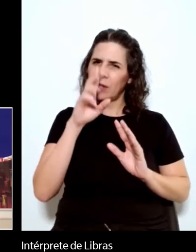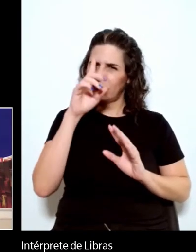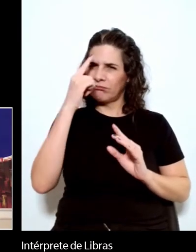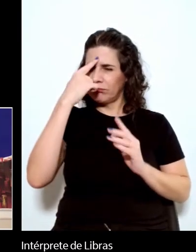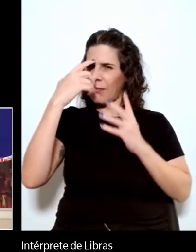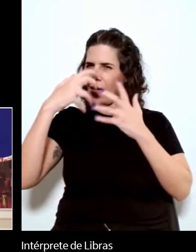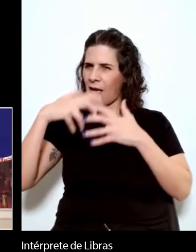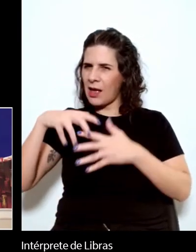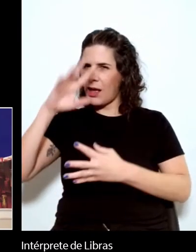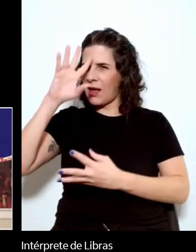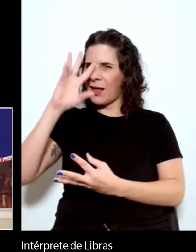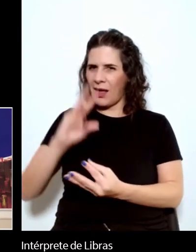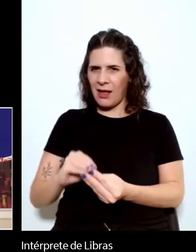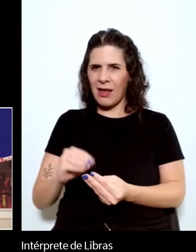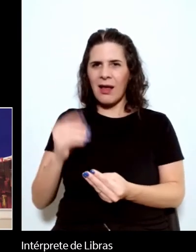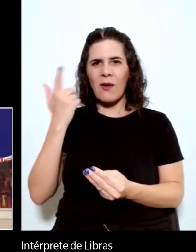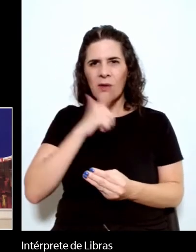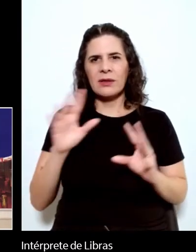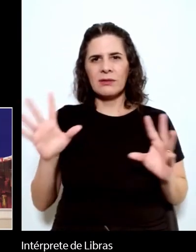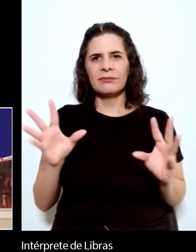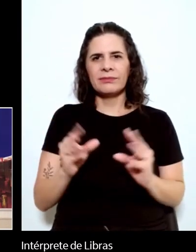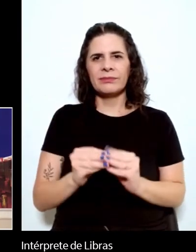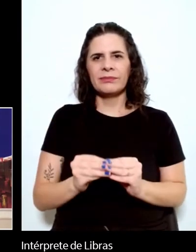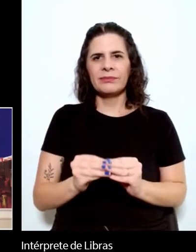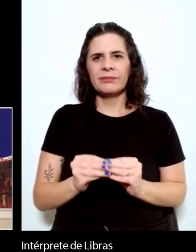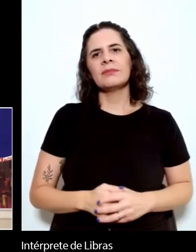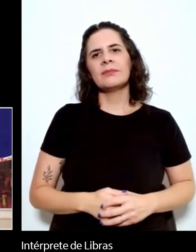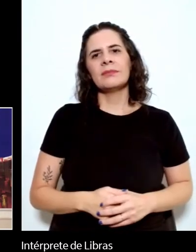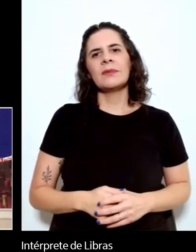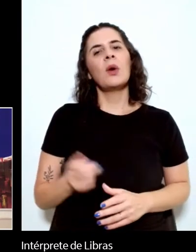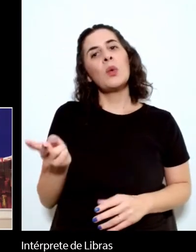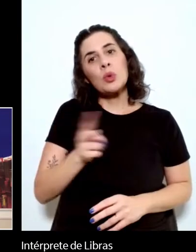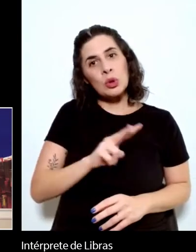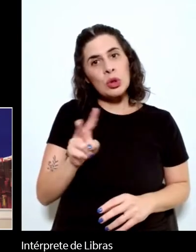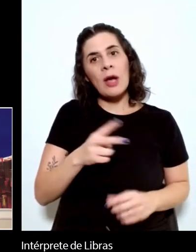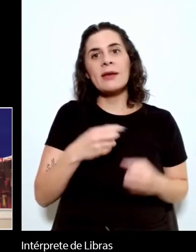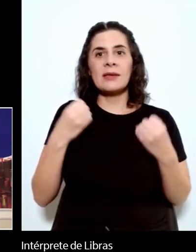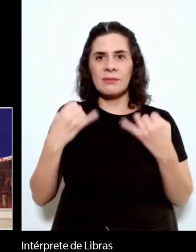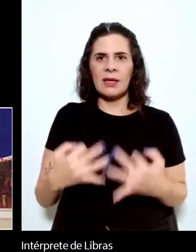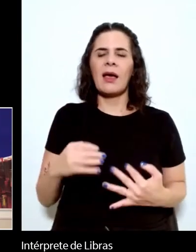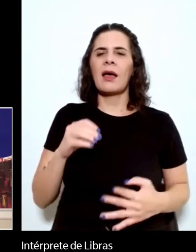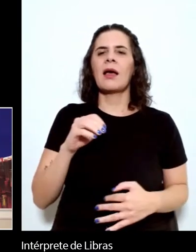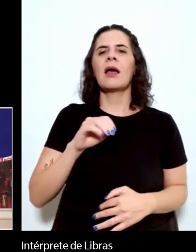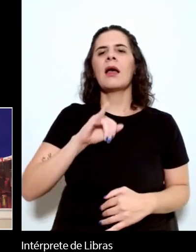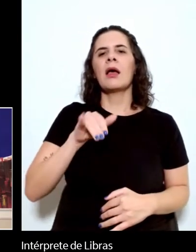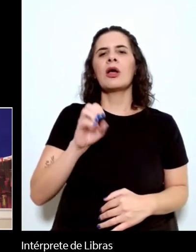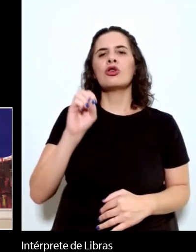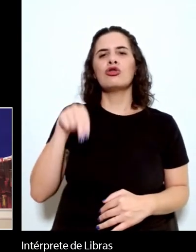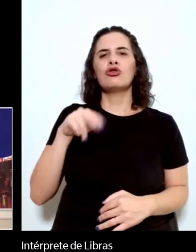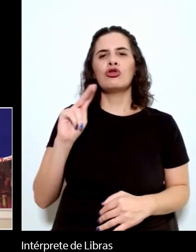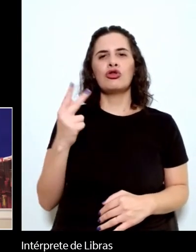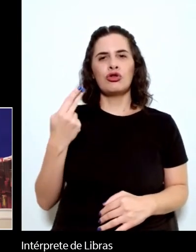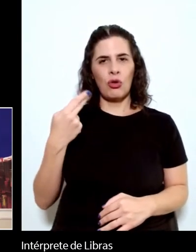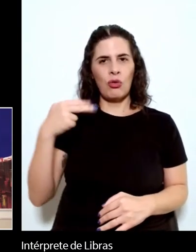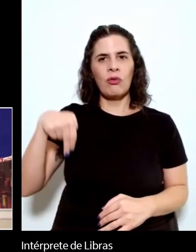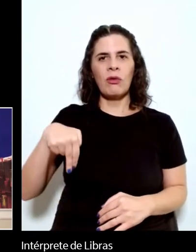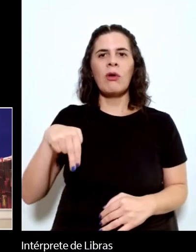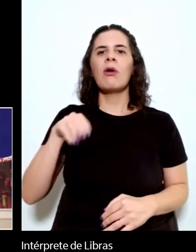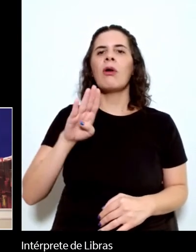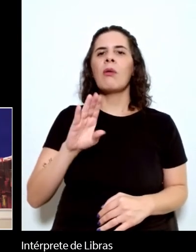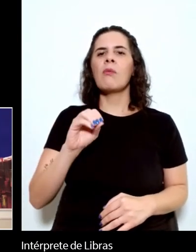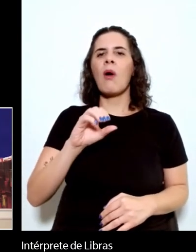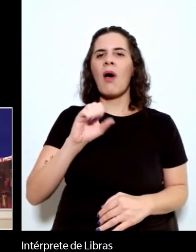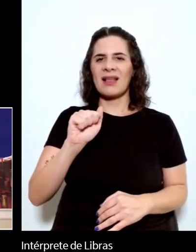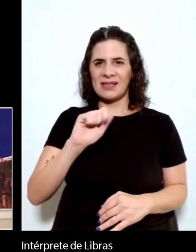tanto a Ana Cláudia quanto o professor David mencionaram o John Barth e talvez a citação favorita uma